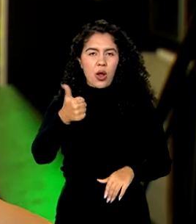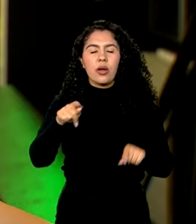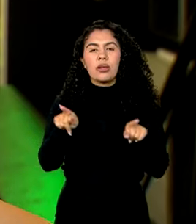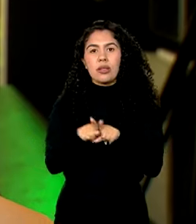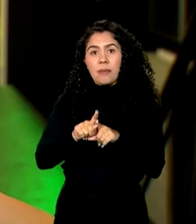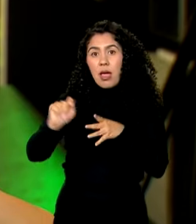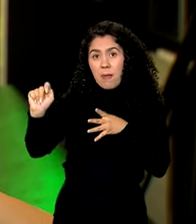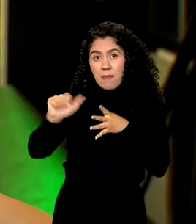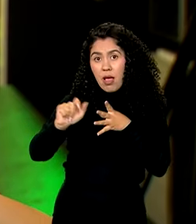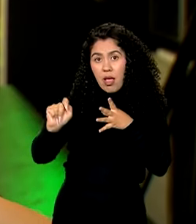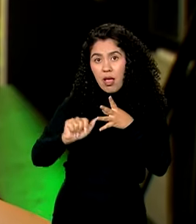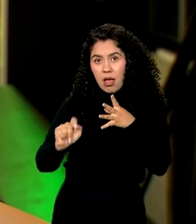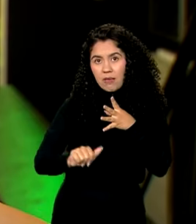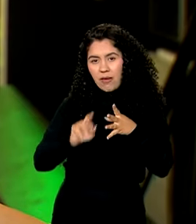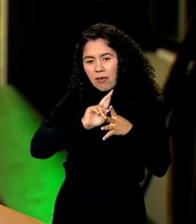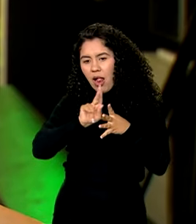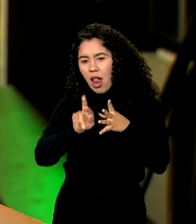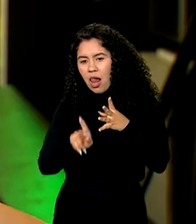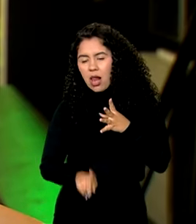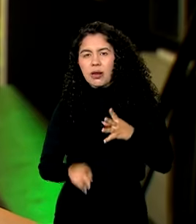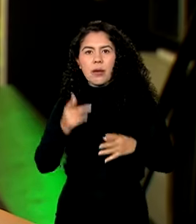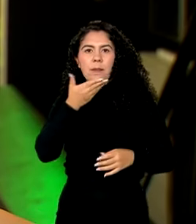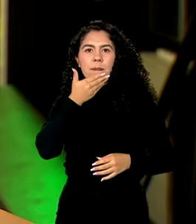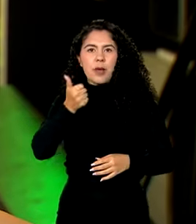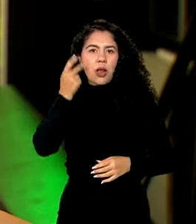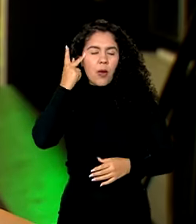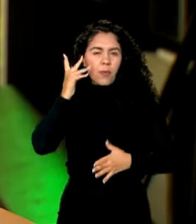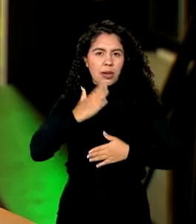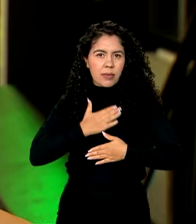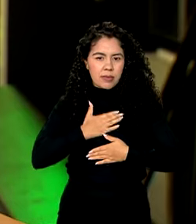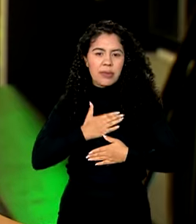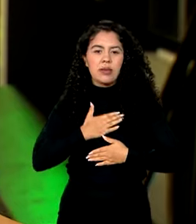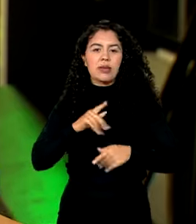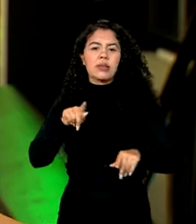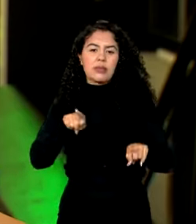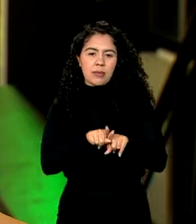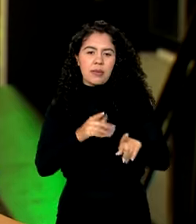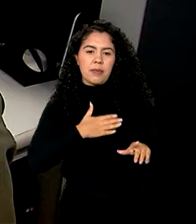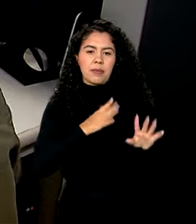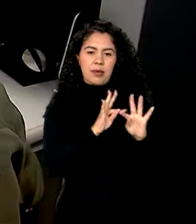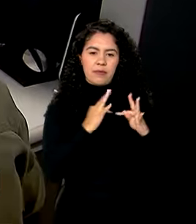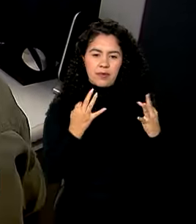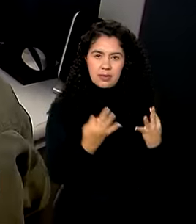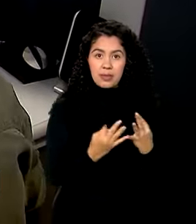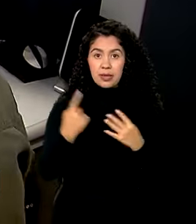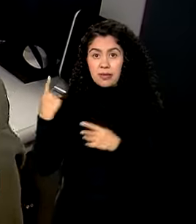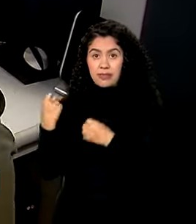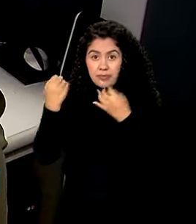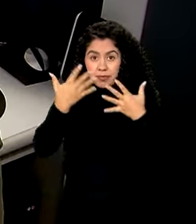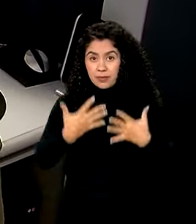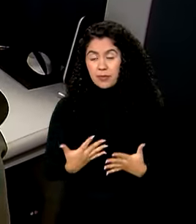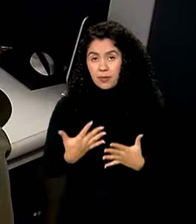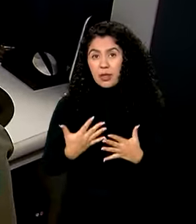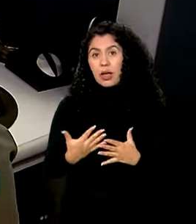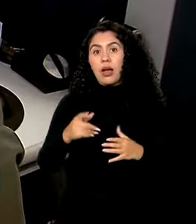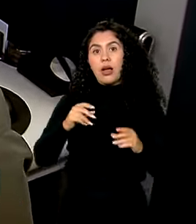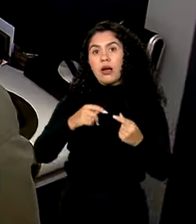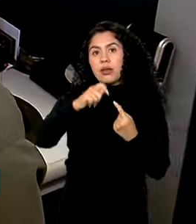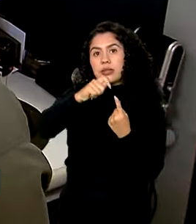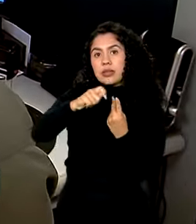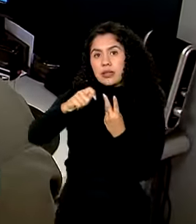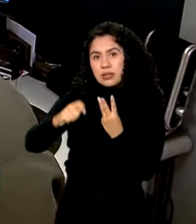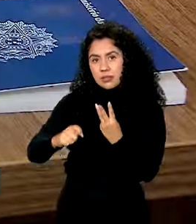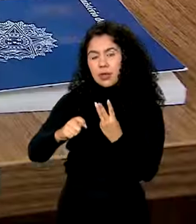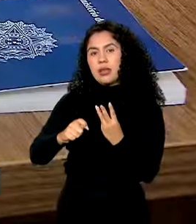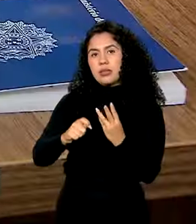que eu estou hoje garante para mim, é bem melhor para mim e para a minha família também. O segundo trimestre de 2024